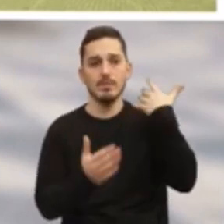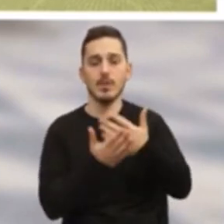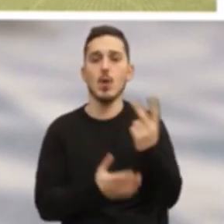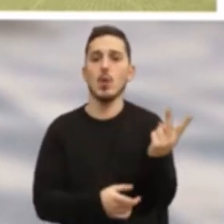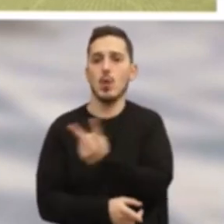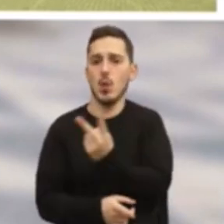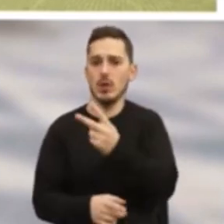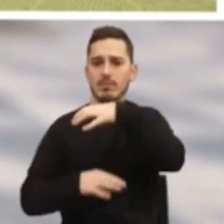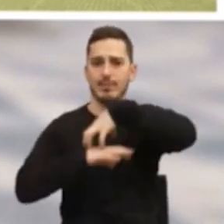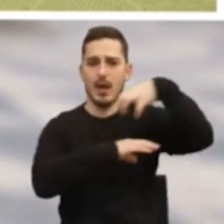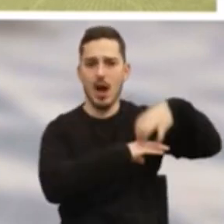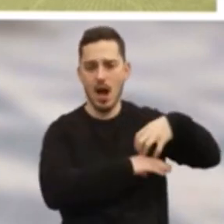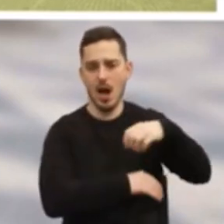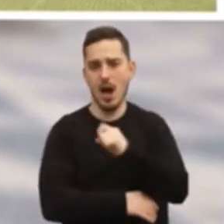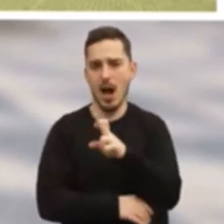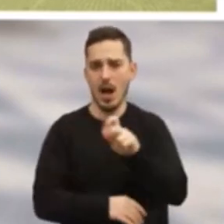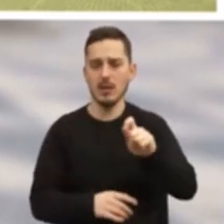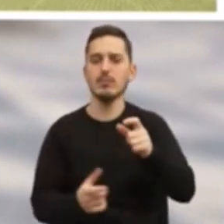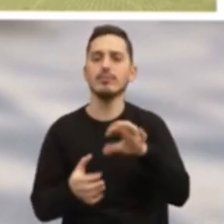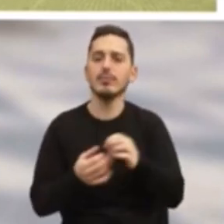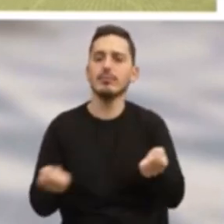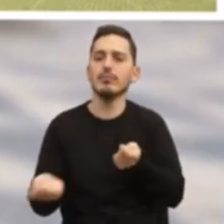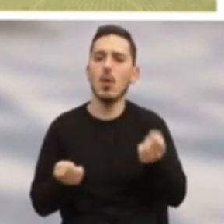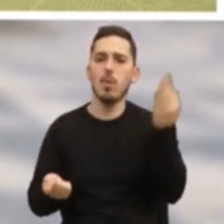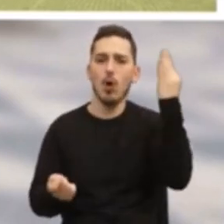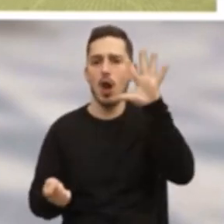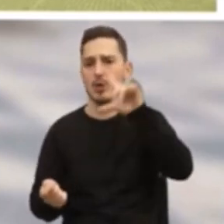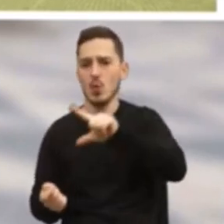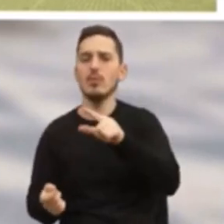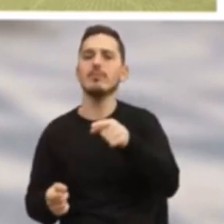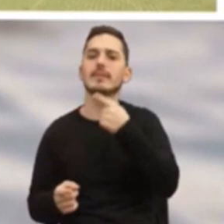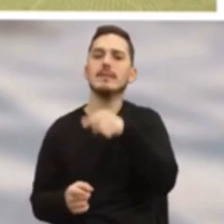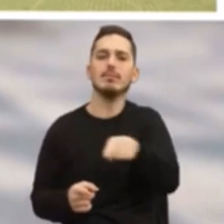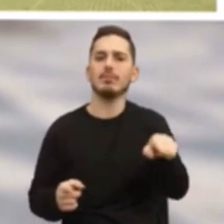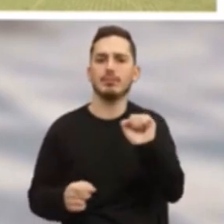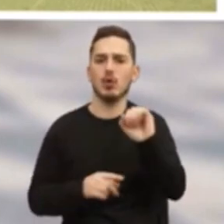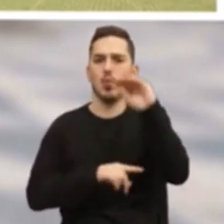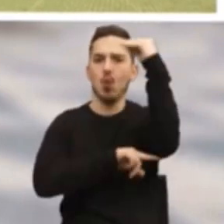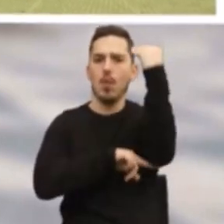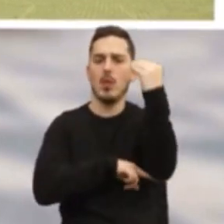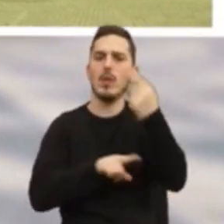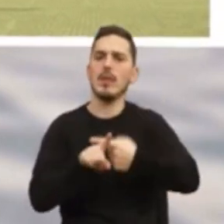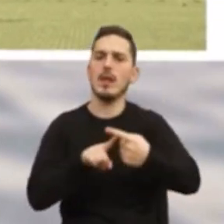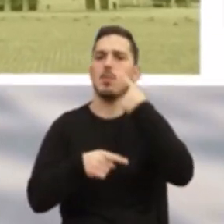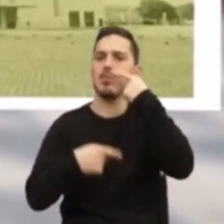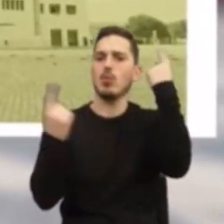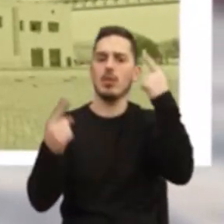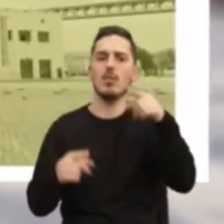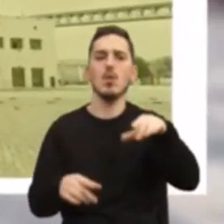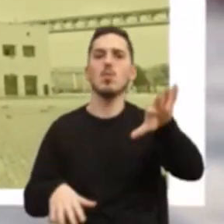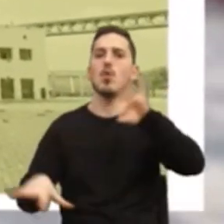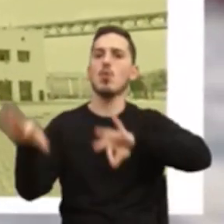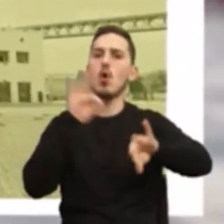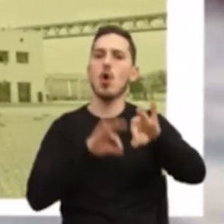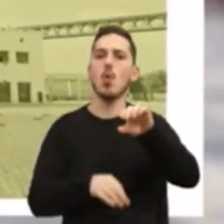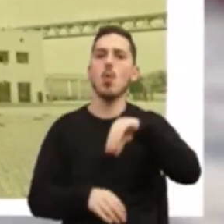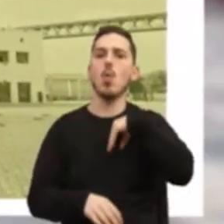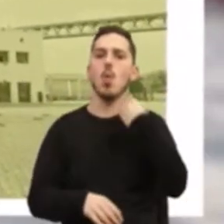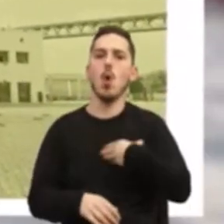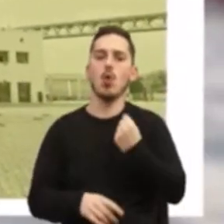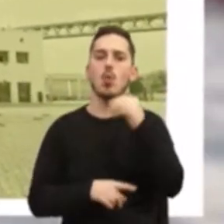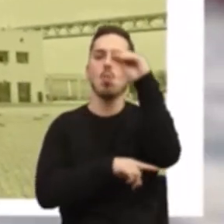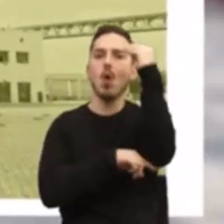ambas as gares, sob a administração do Porto de Lisboa, foram classificadas como monumentos de interesse público e foram selecionadas pelo World